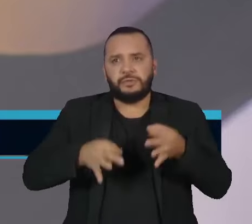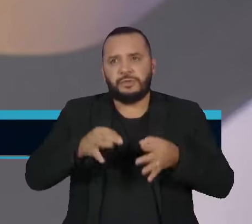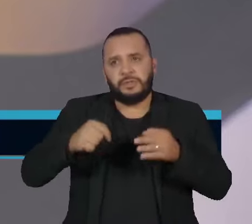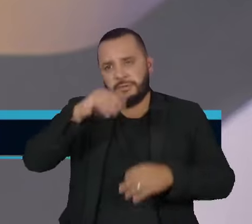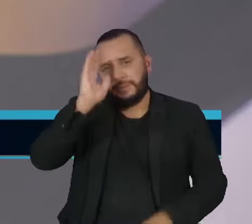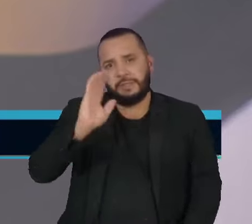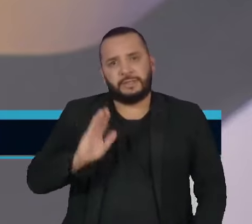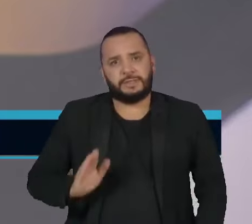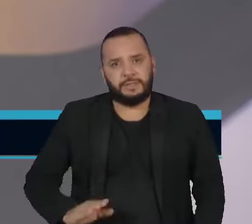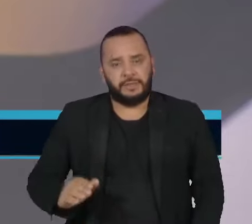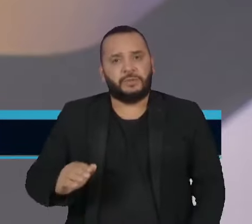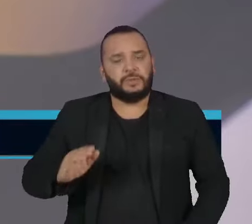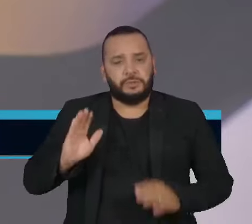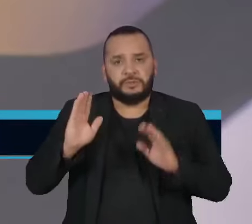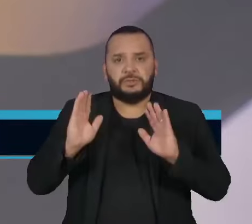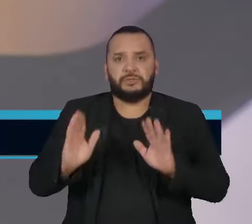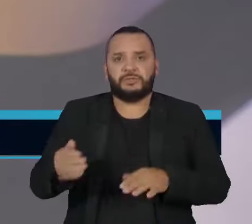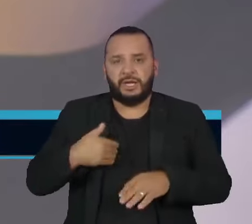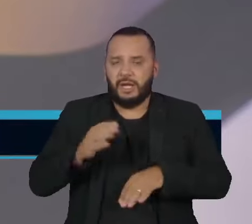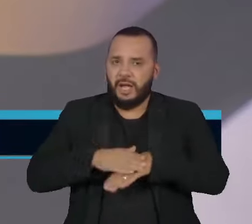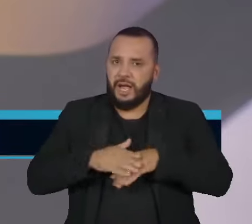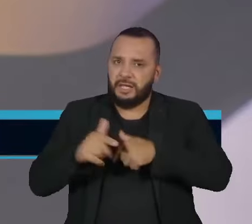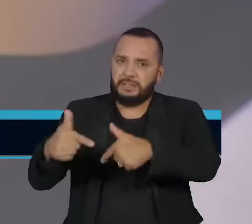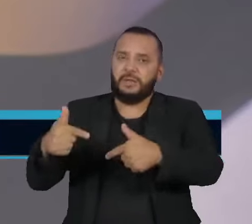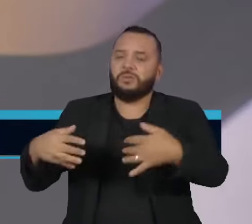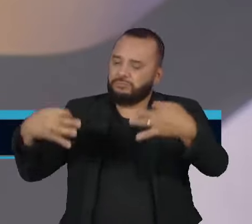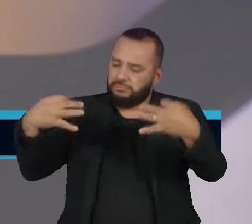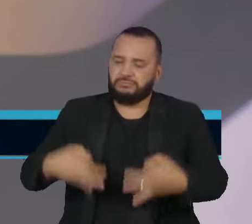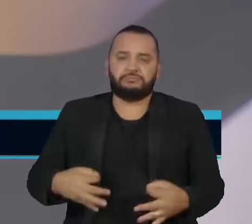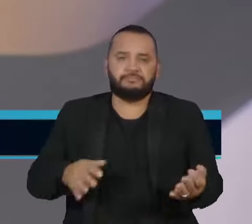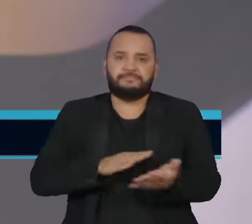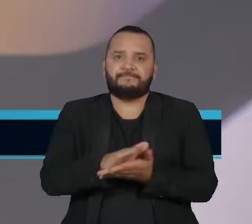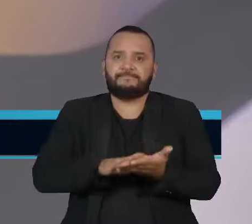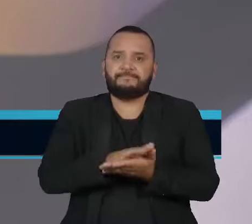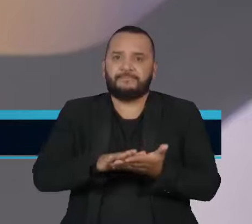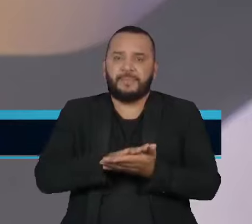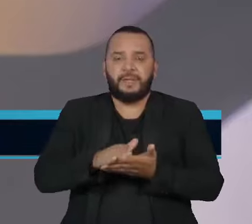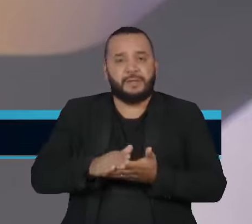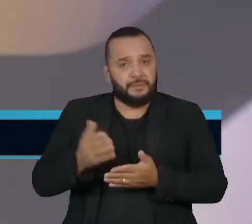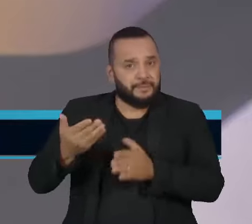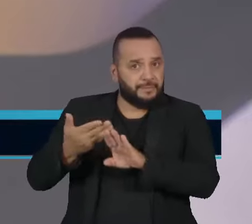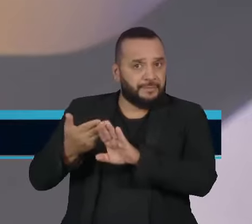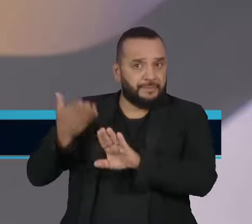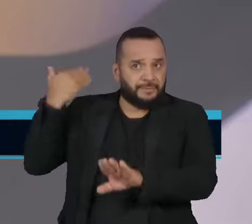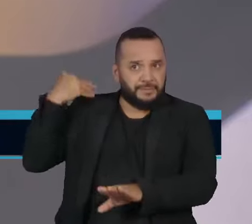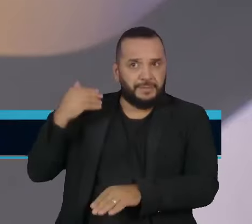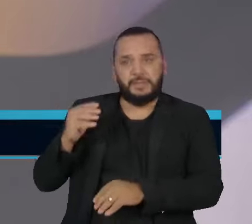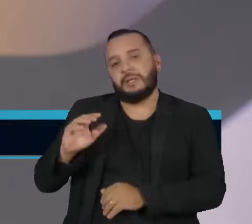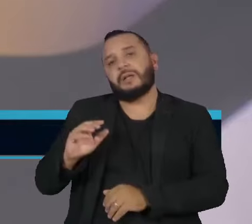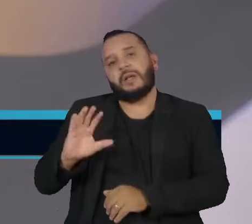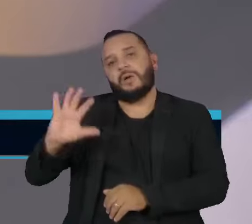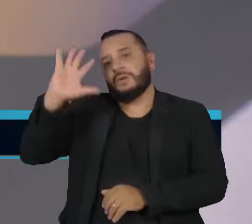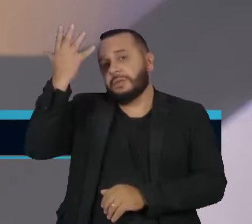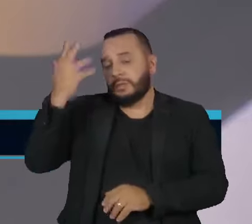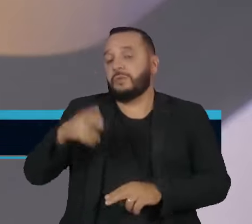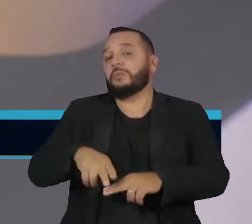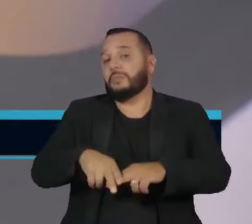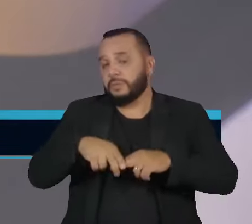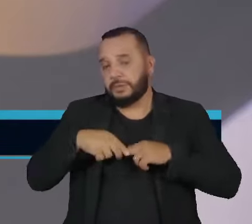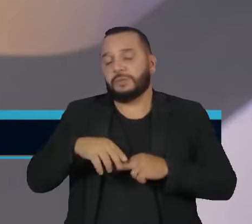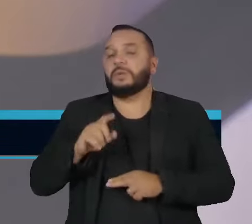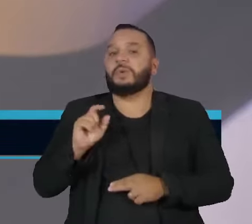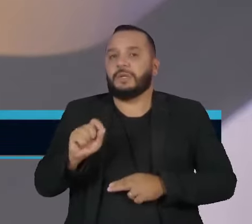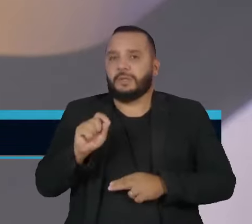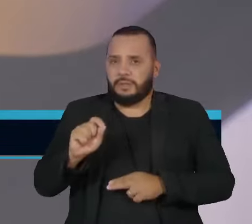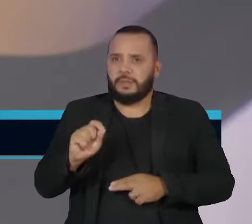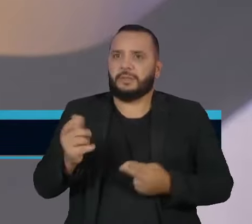foi capaz de dar uma resposta adequada a essa violação quando elas aconteceram. E foi por essa razão, inclusive,